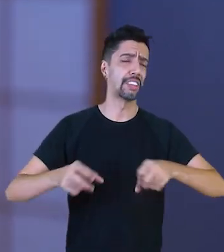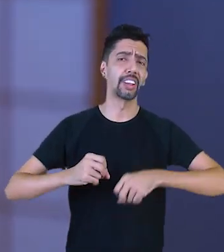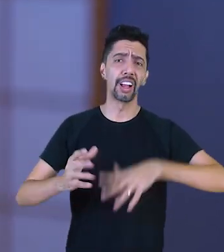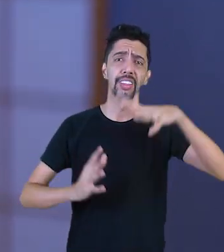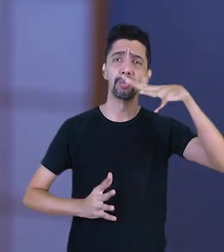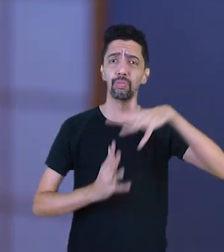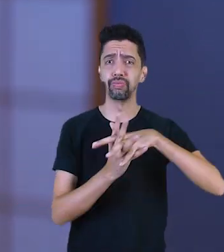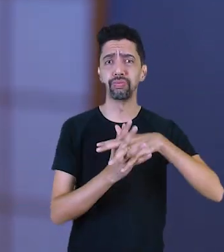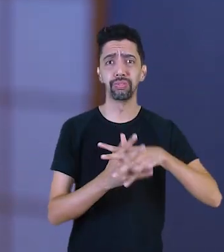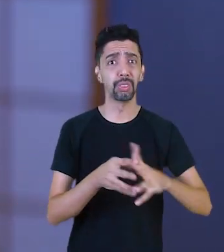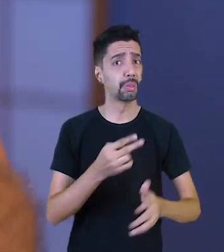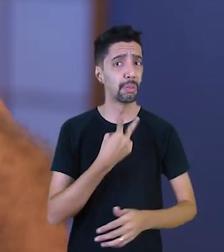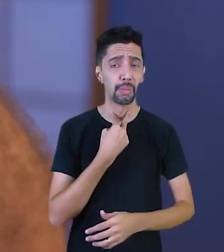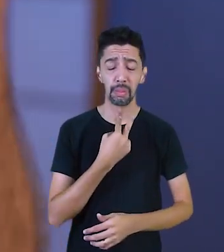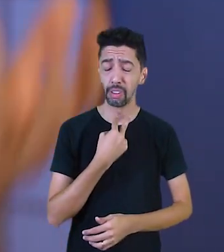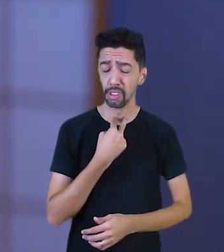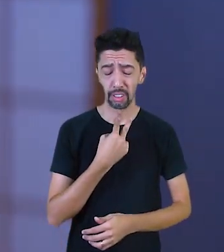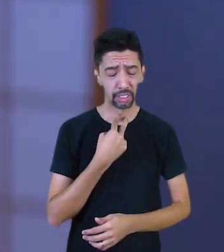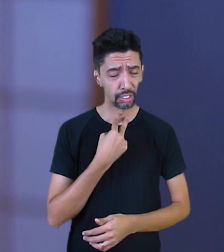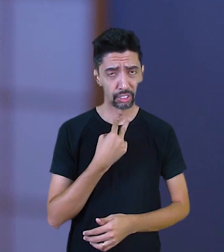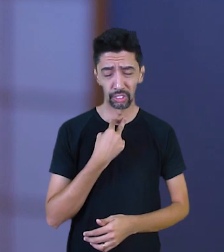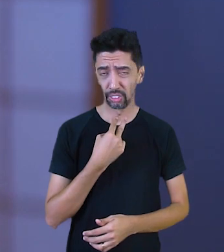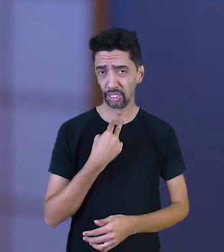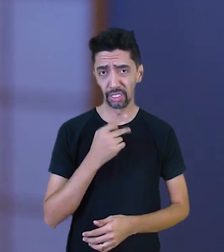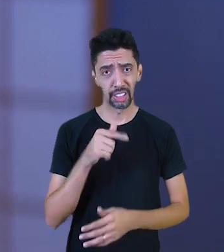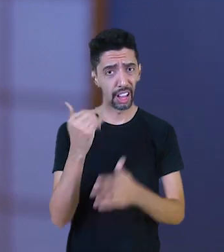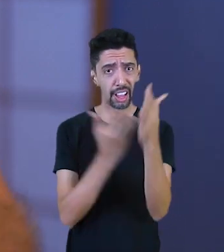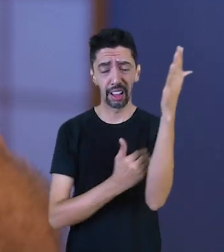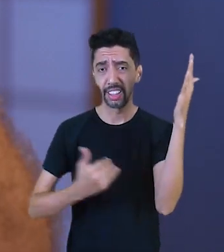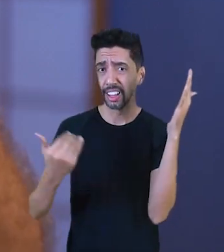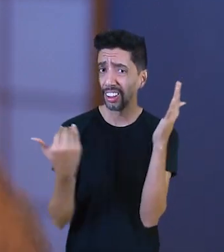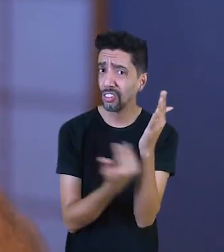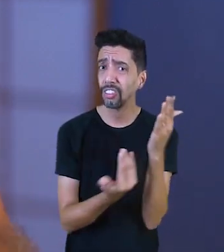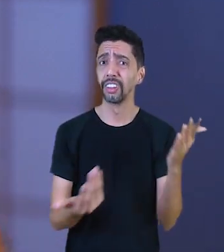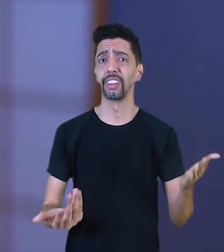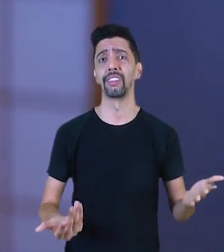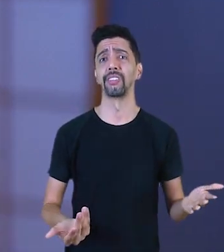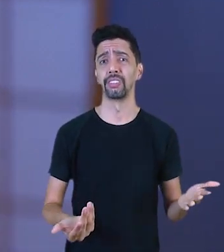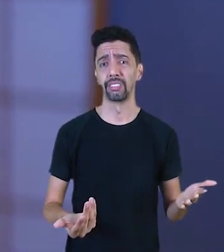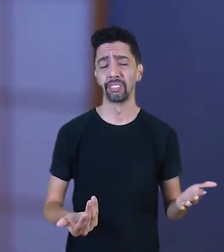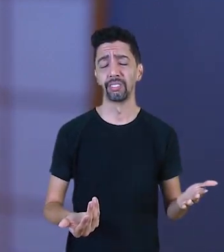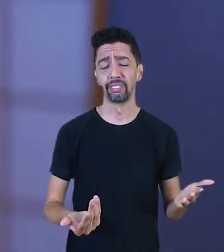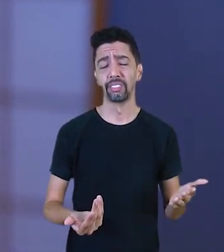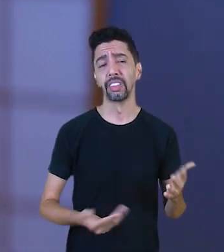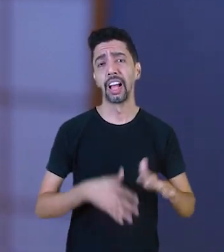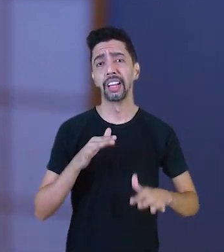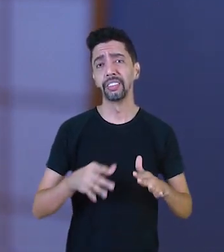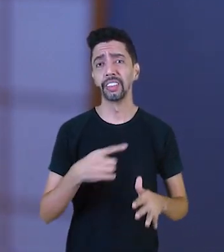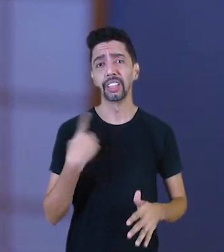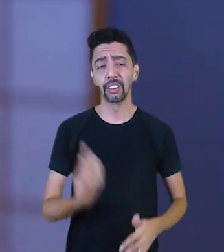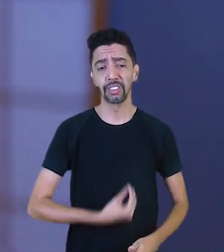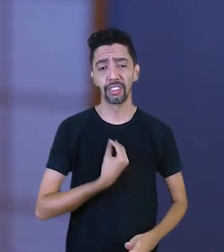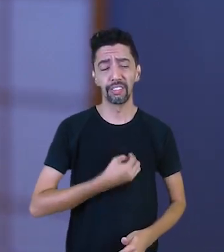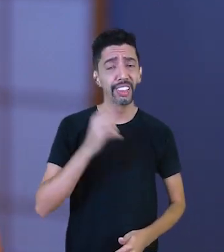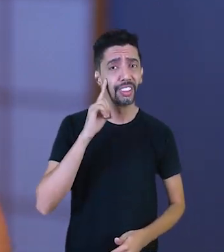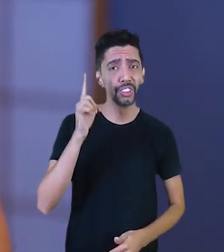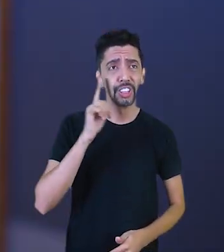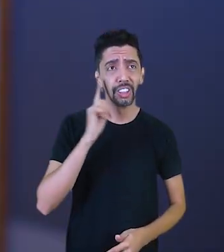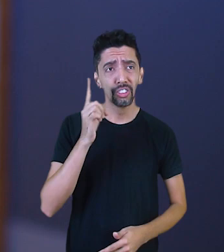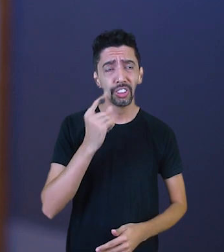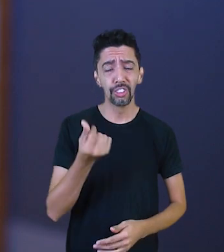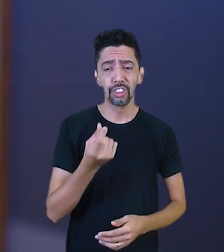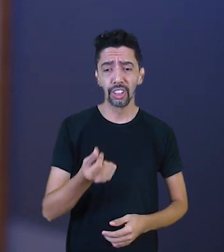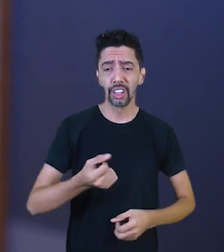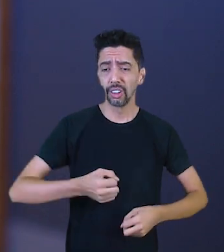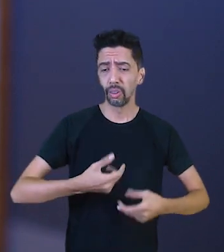excesso de gastos em todos os nossos gastos, nossas atitudes, que a gente consome no dia a dia.